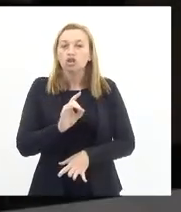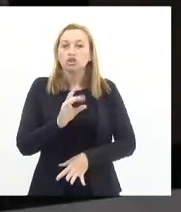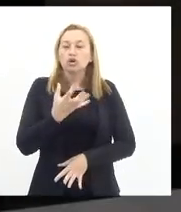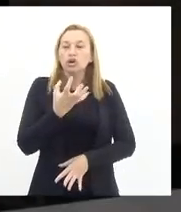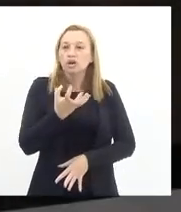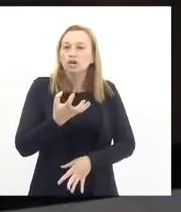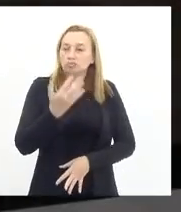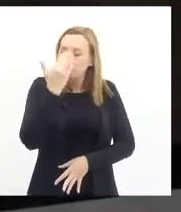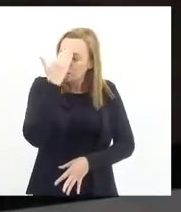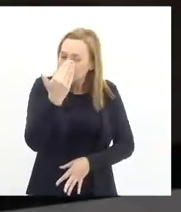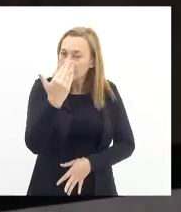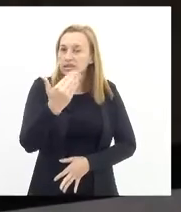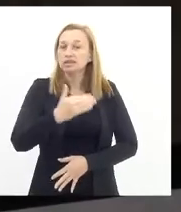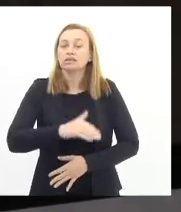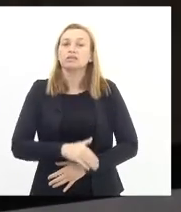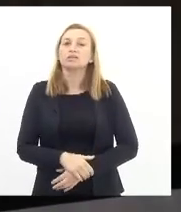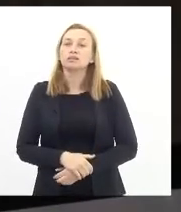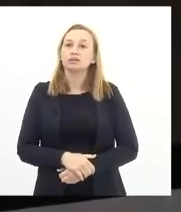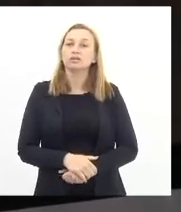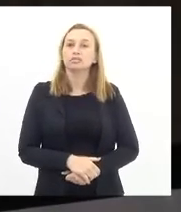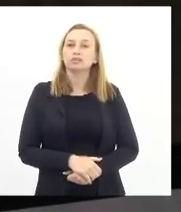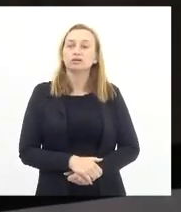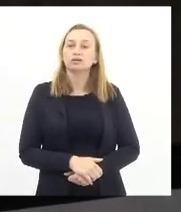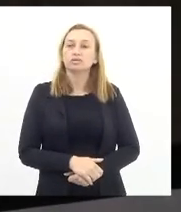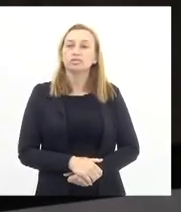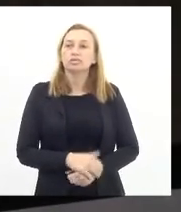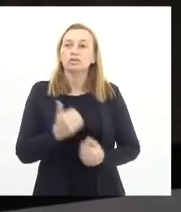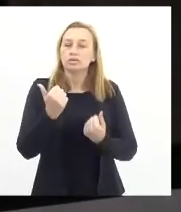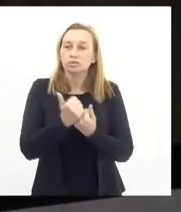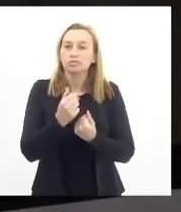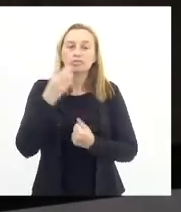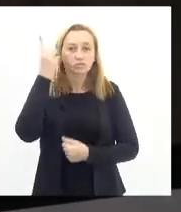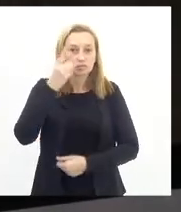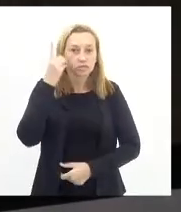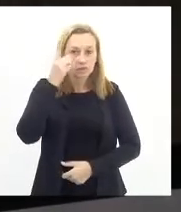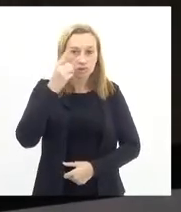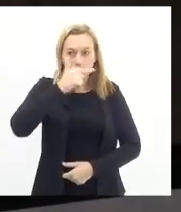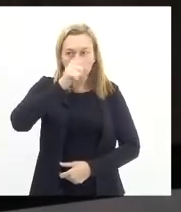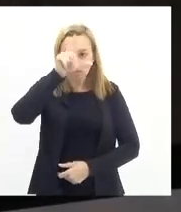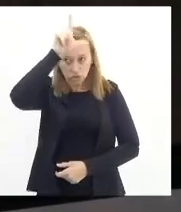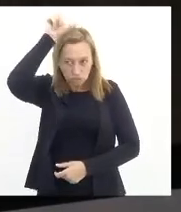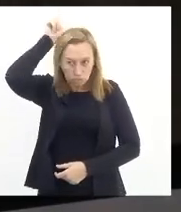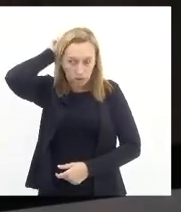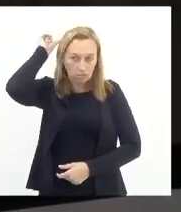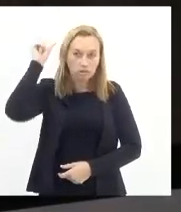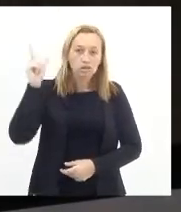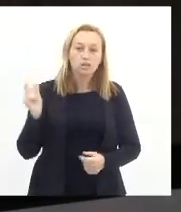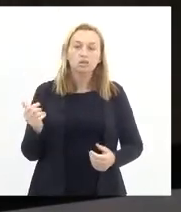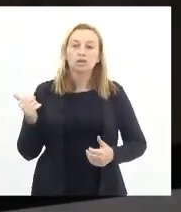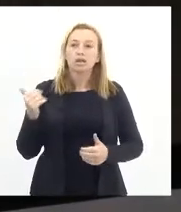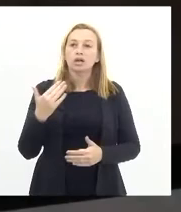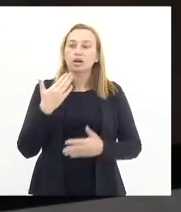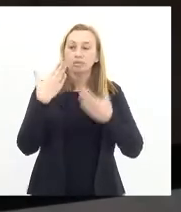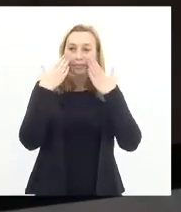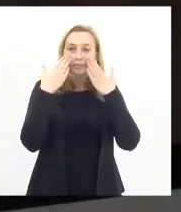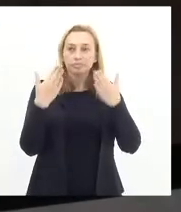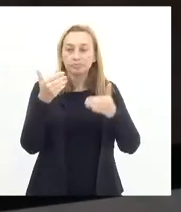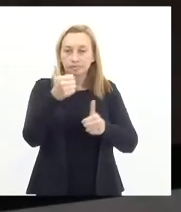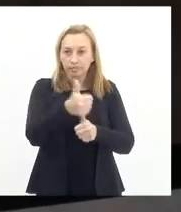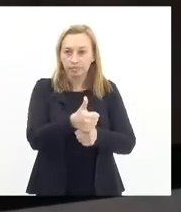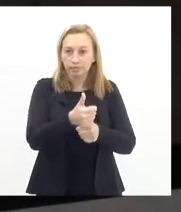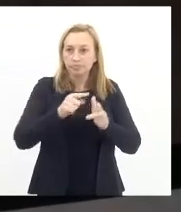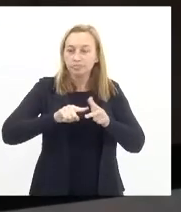agradecer a colaboração do deputado Luiz Paulo que apresentou um substitutivo que